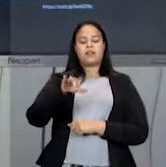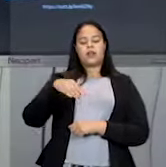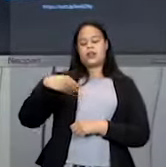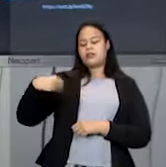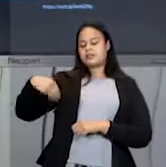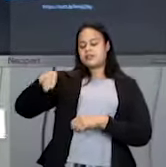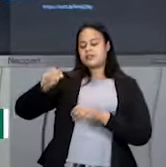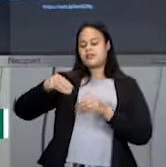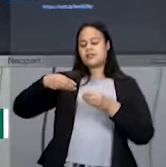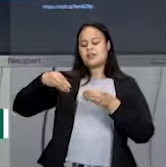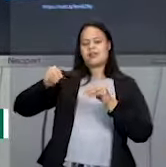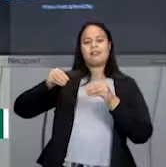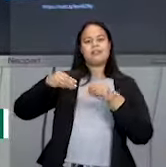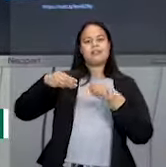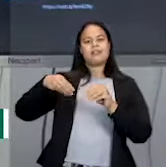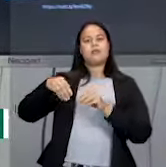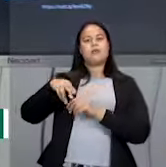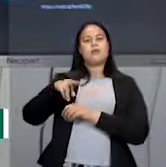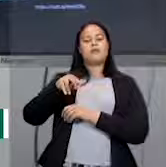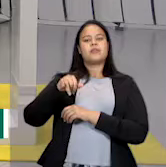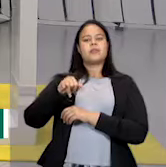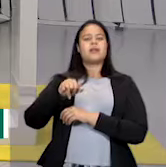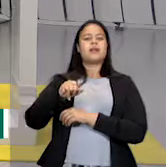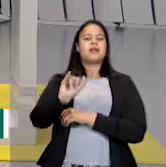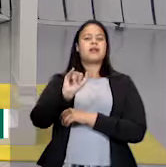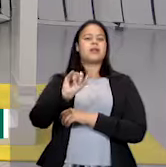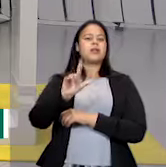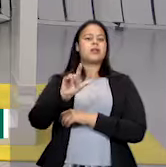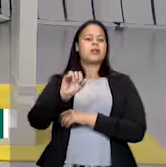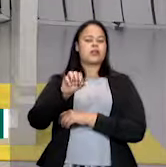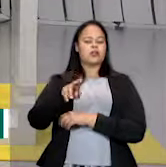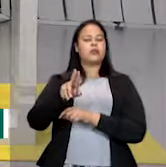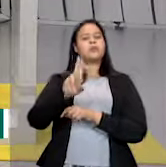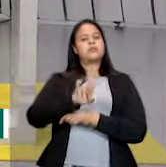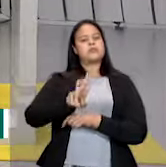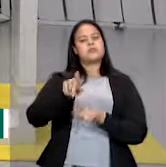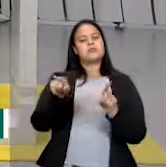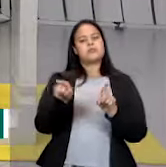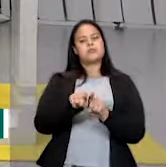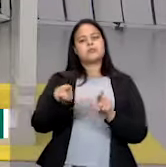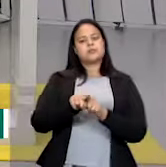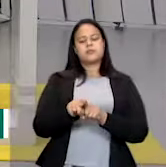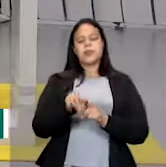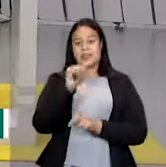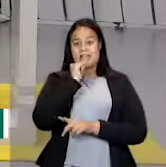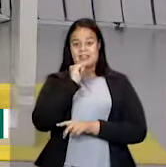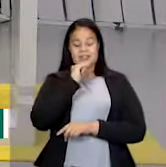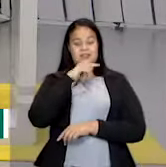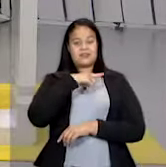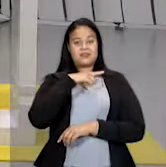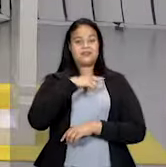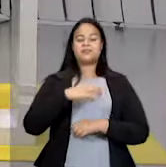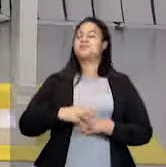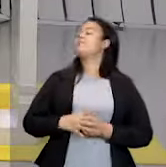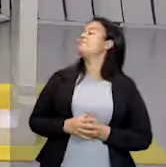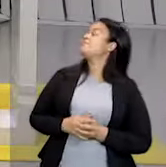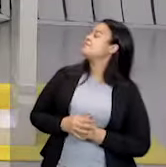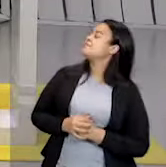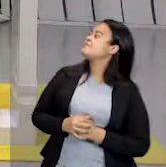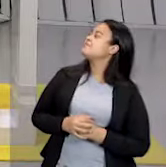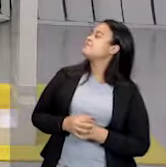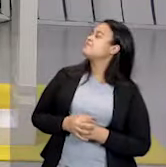Eu trouxe para vocês um exemplo. Tá bom? Um exemplo de